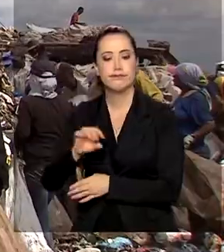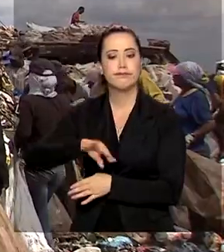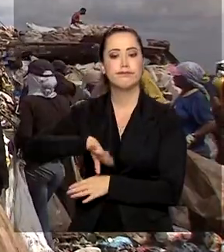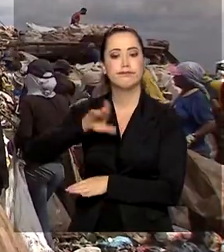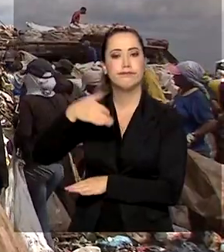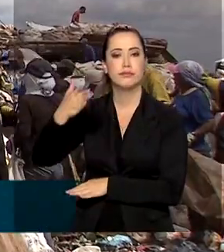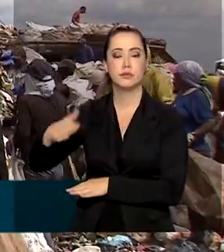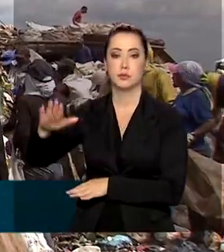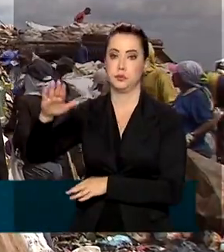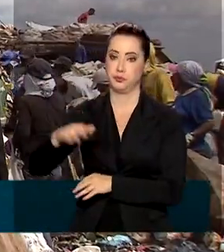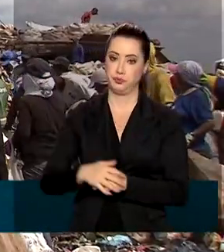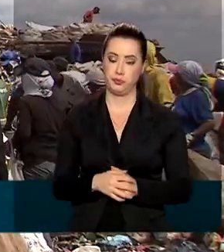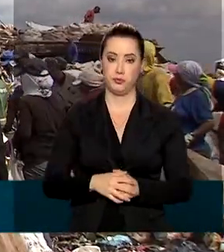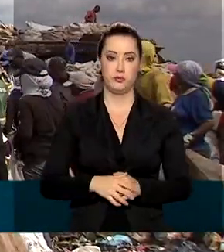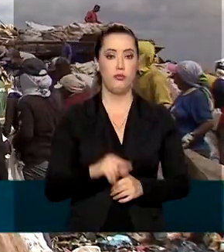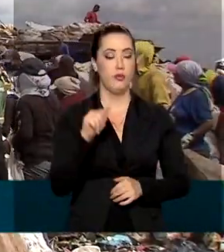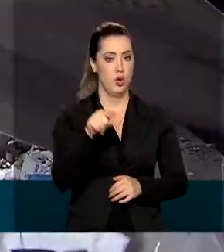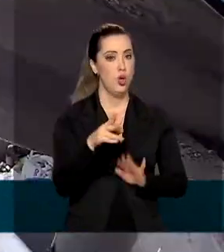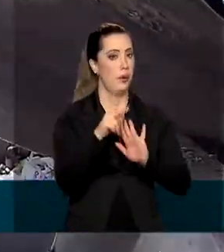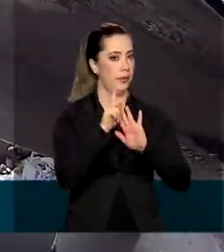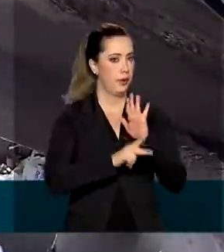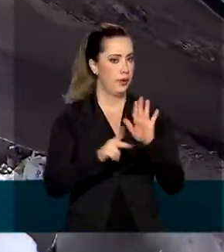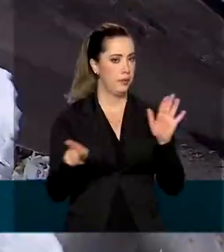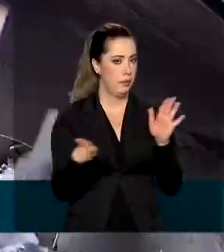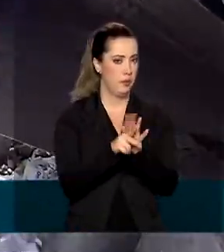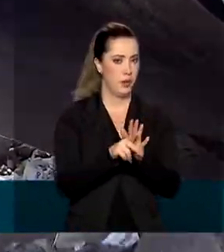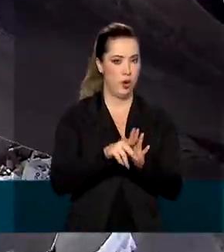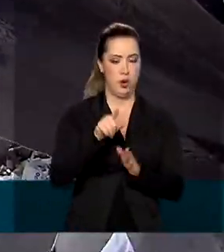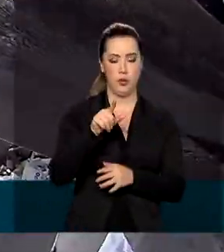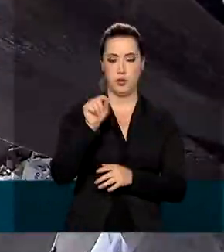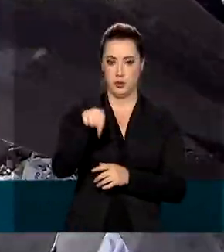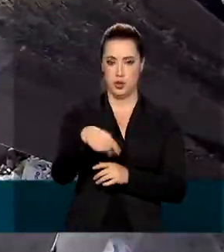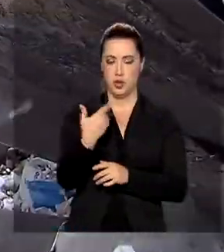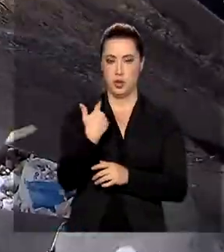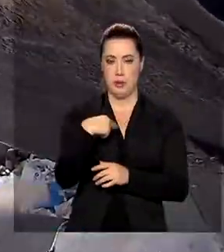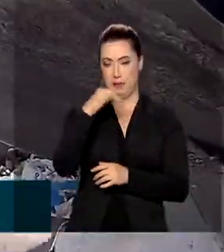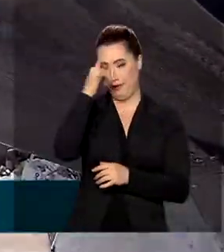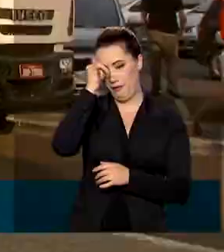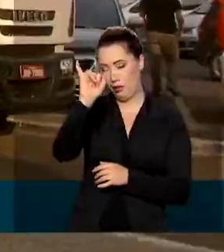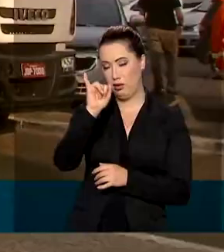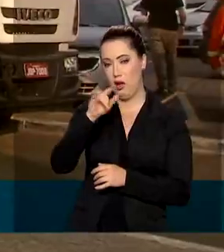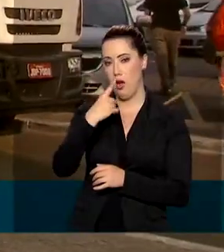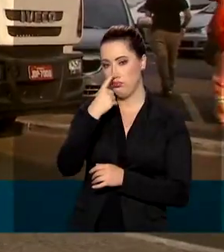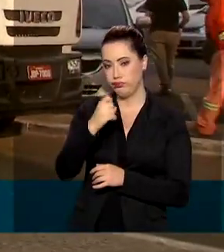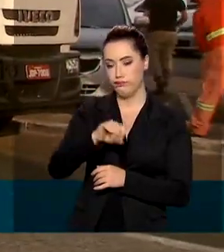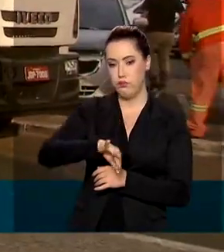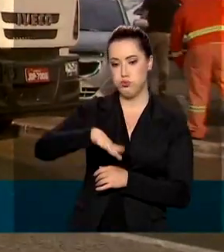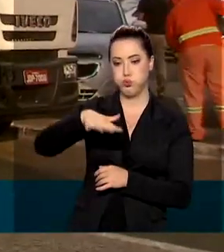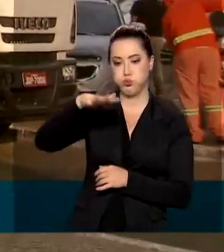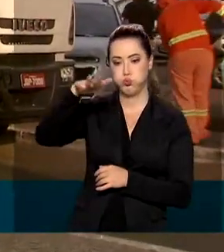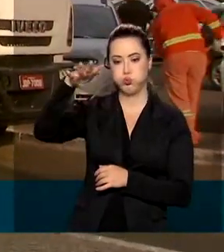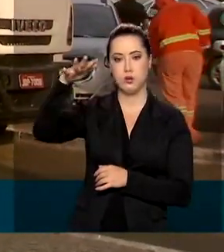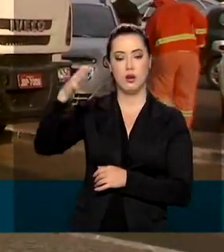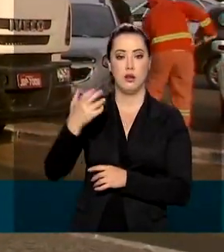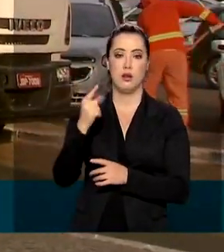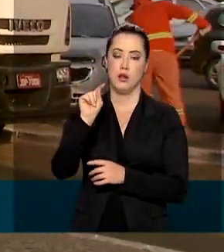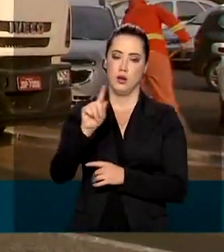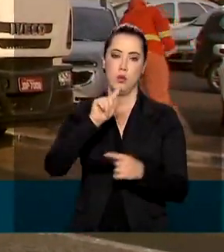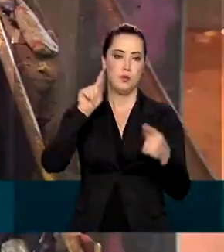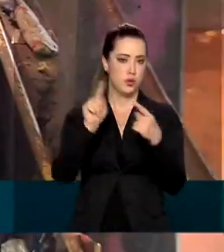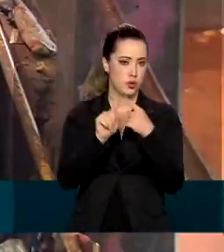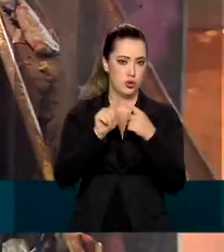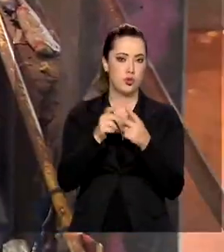Lixão Zero do Ministério do Meio Ambiente e serão utilizados na compra de equipamentos e veículos adaptados para